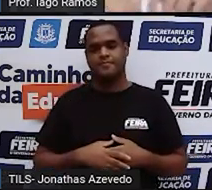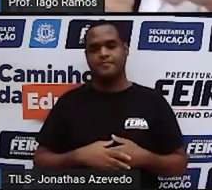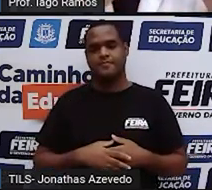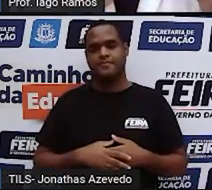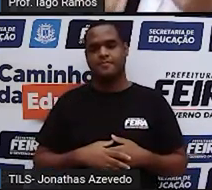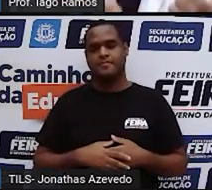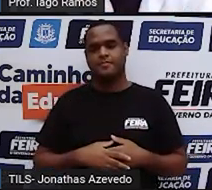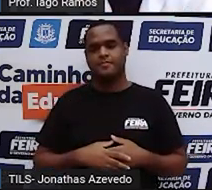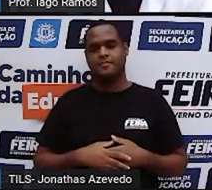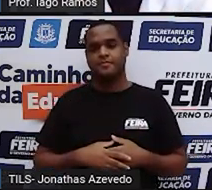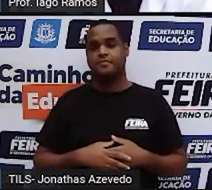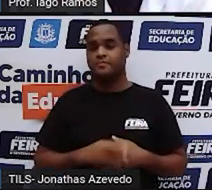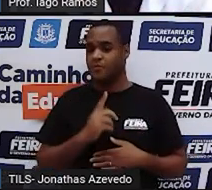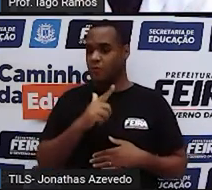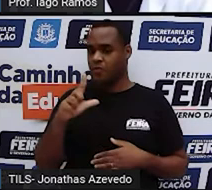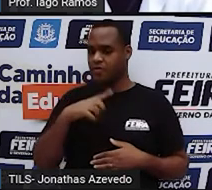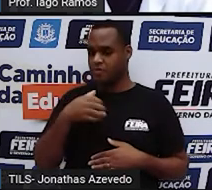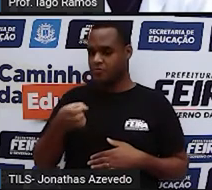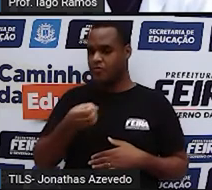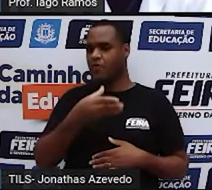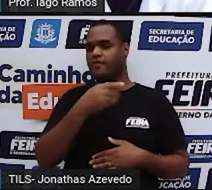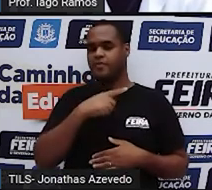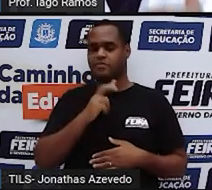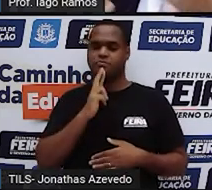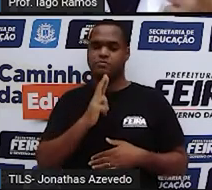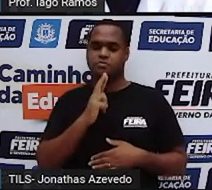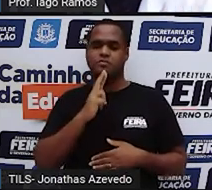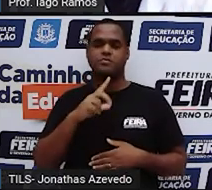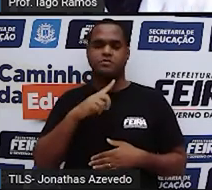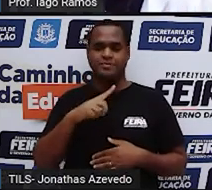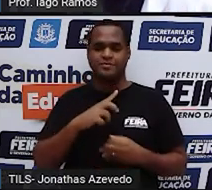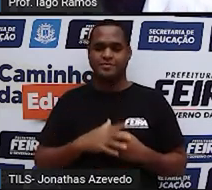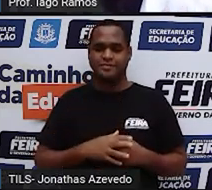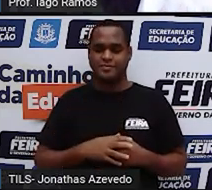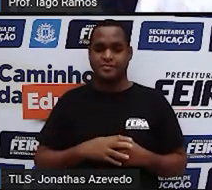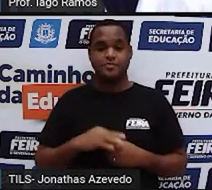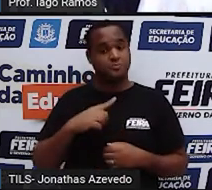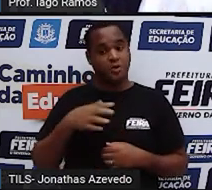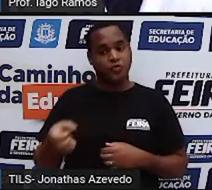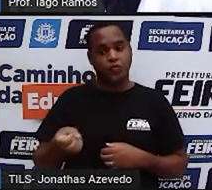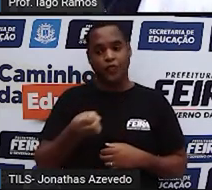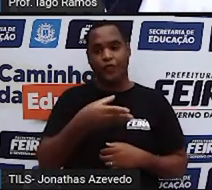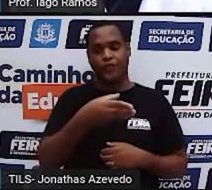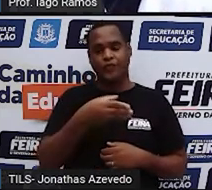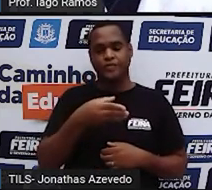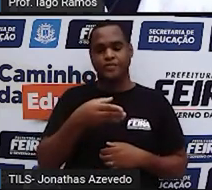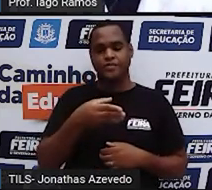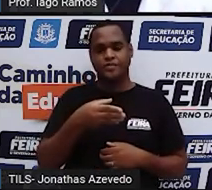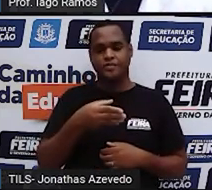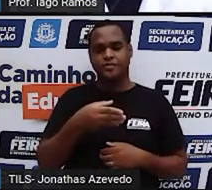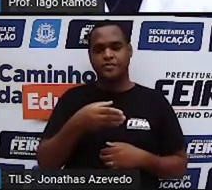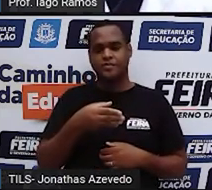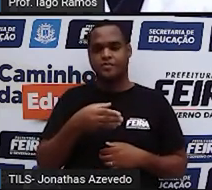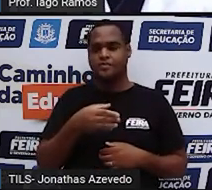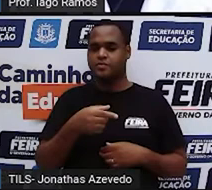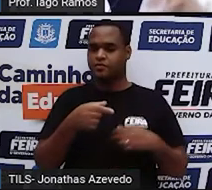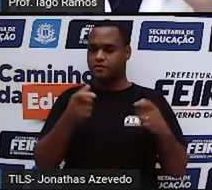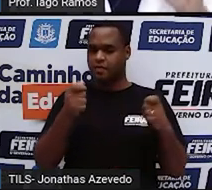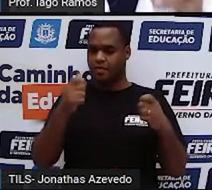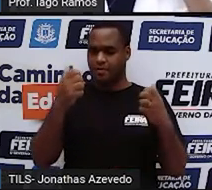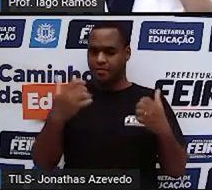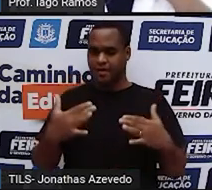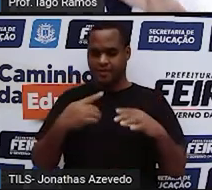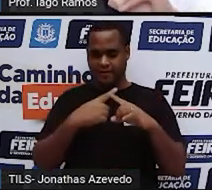Vai sair um novo resultado. Esse novo resultado, você vai fazer